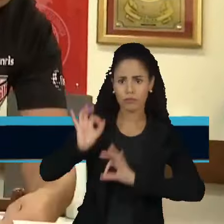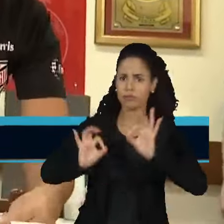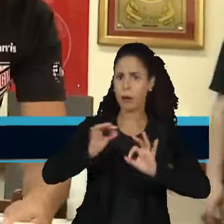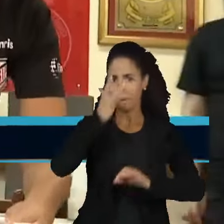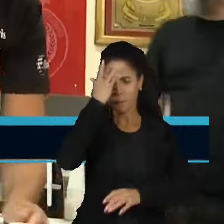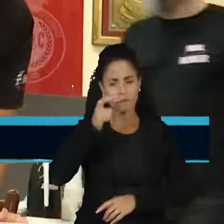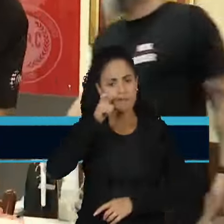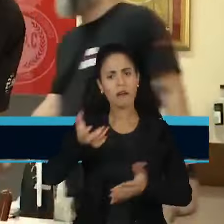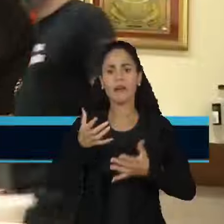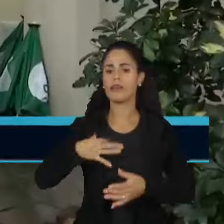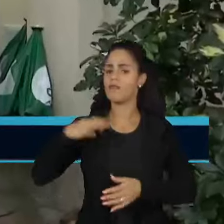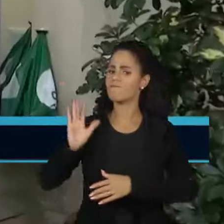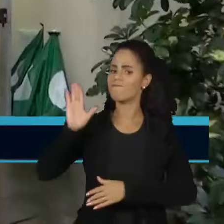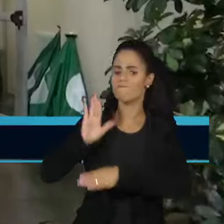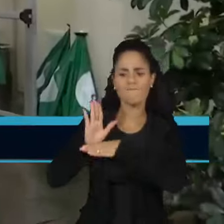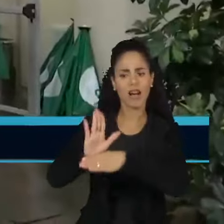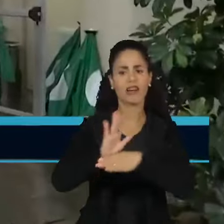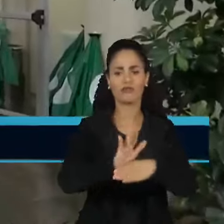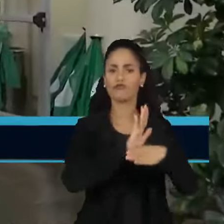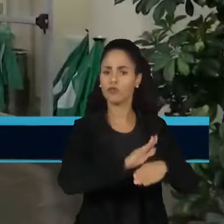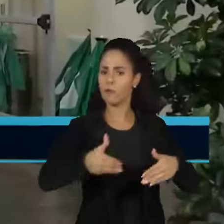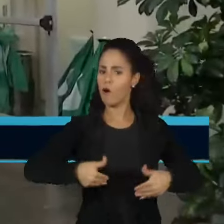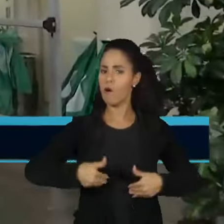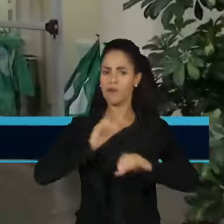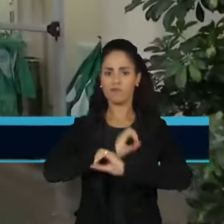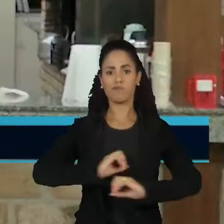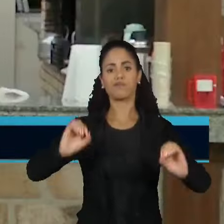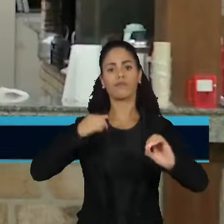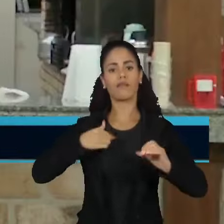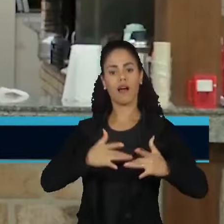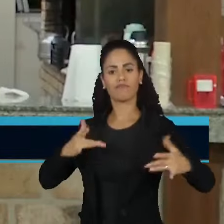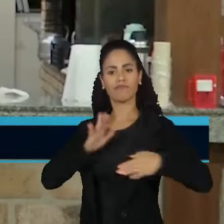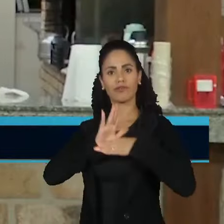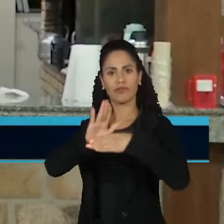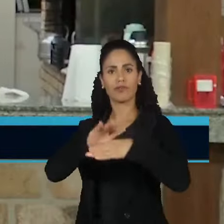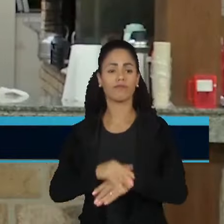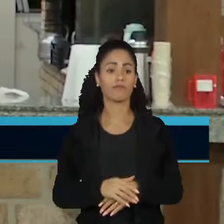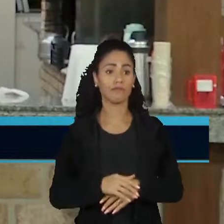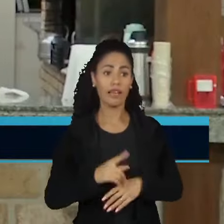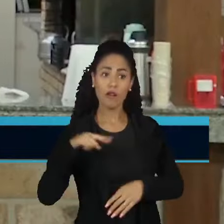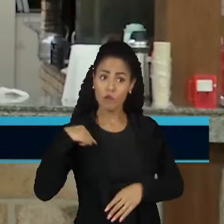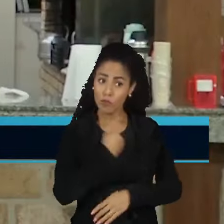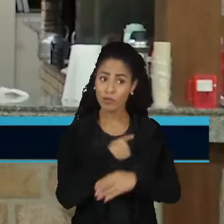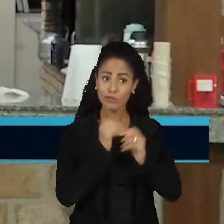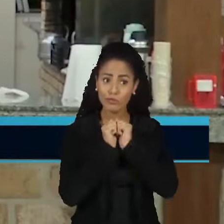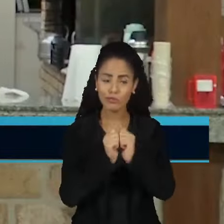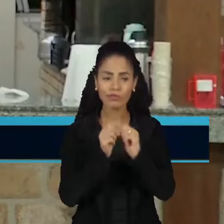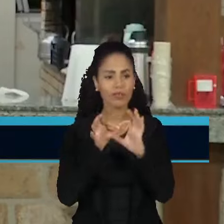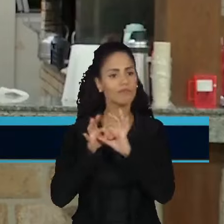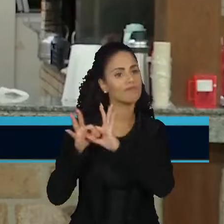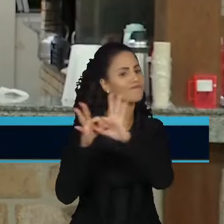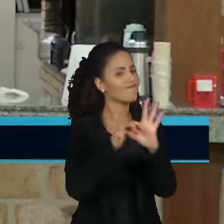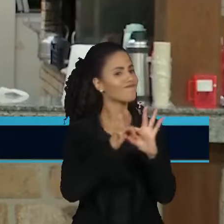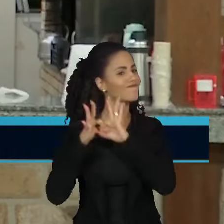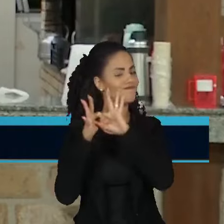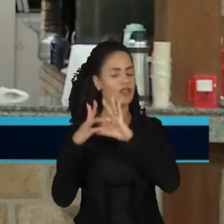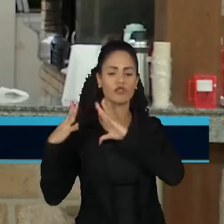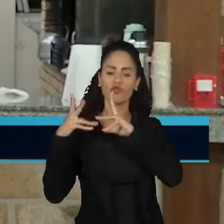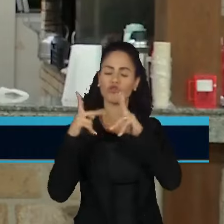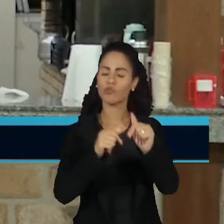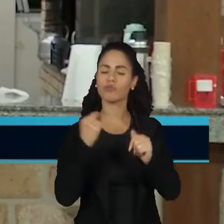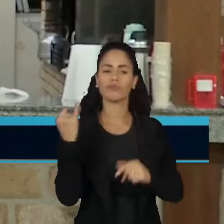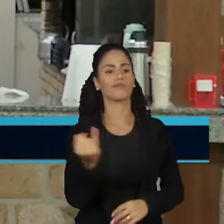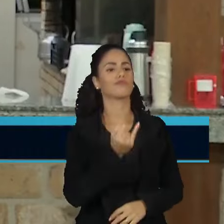interessada em matar a fome com solidariedade. Essa união de todos aqui dentro foi